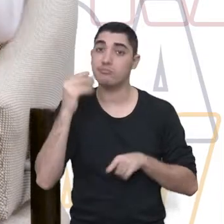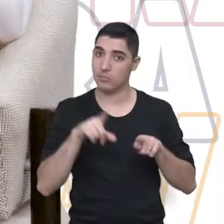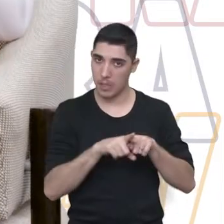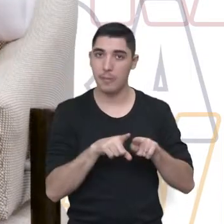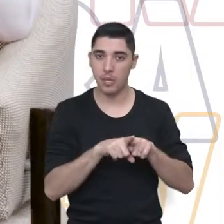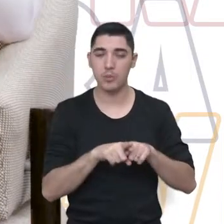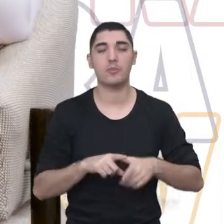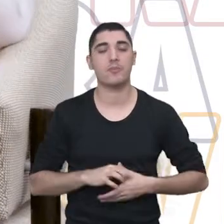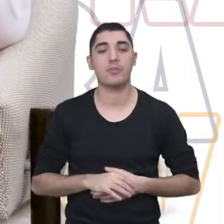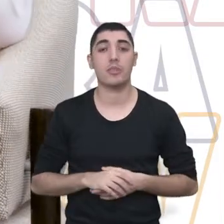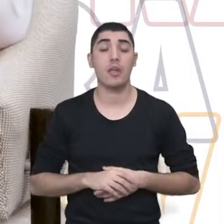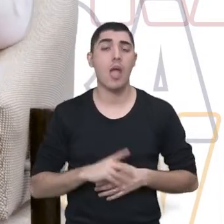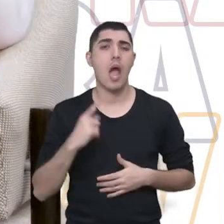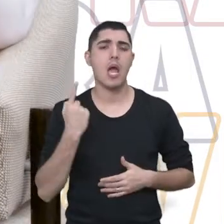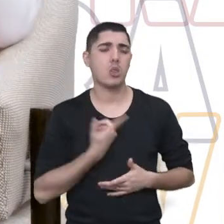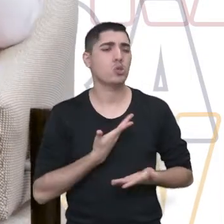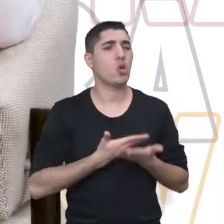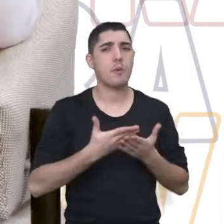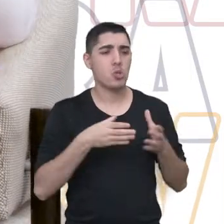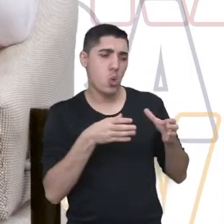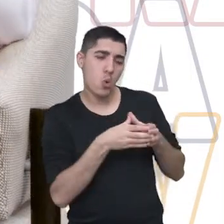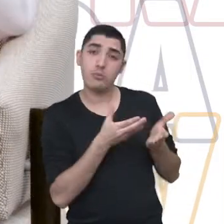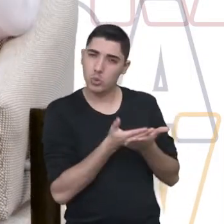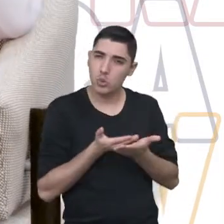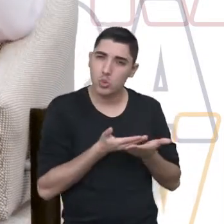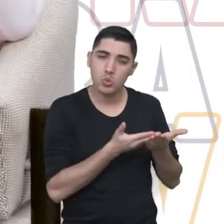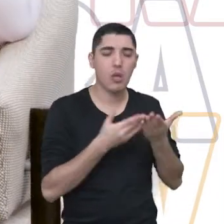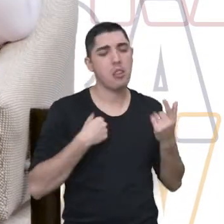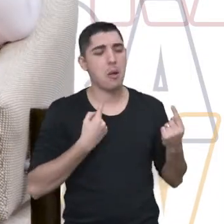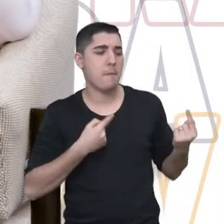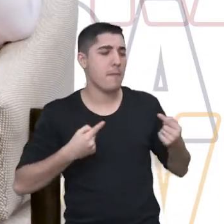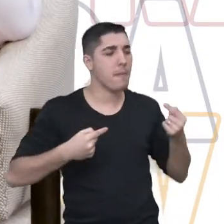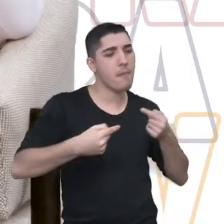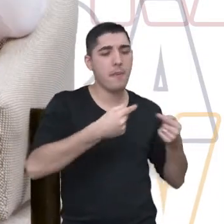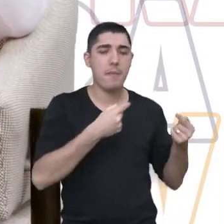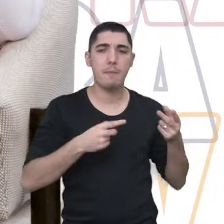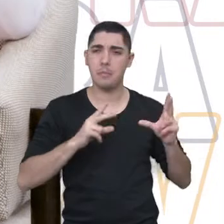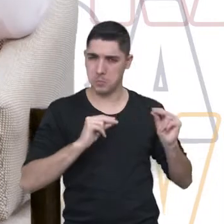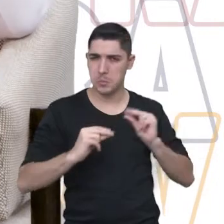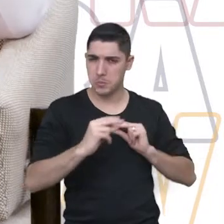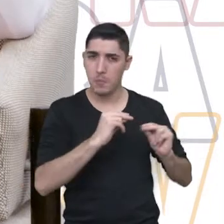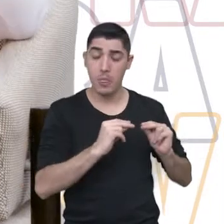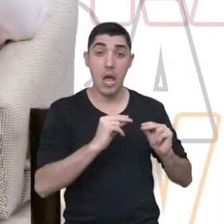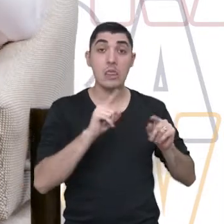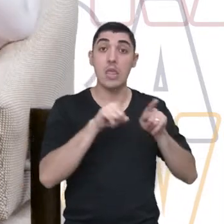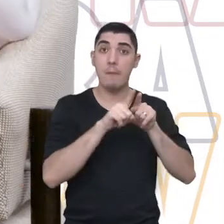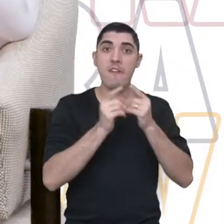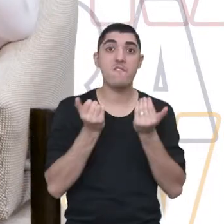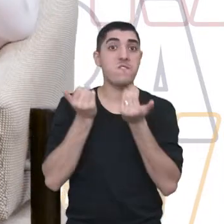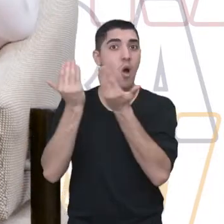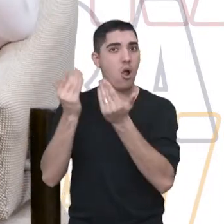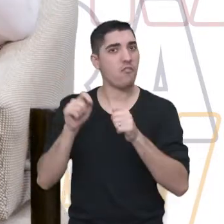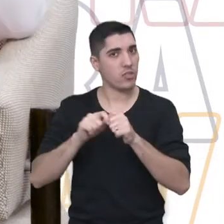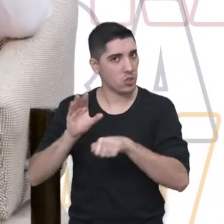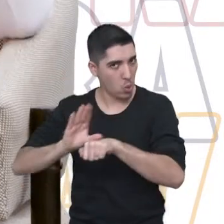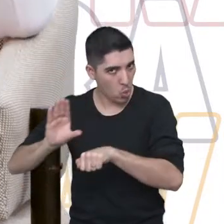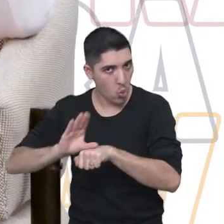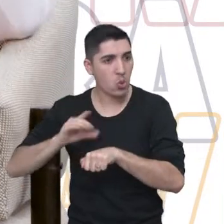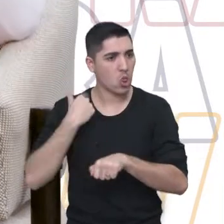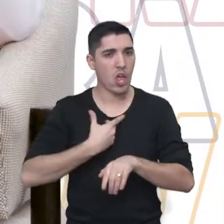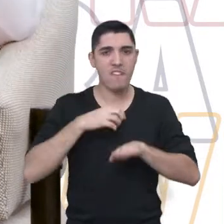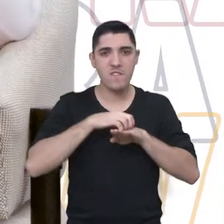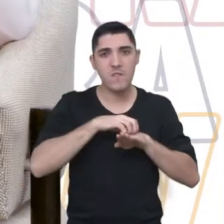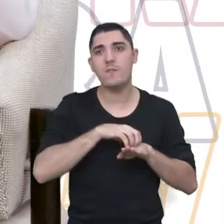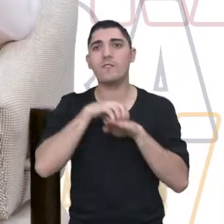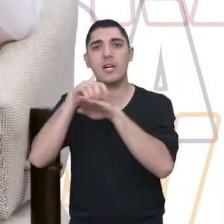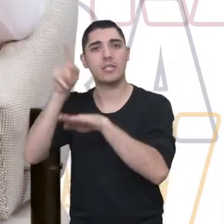E aí nós, volta e meia, fazíamos grupo de estudos e tal, e falar do assunto. Fomos fazer cursos fora, nós íamos de